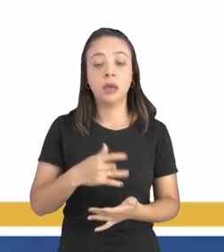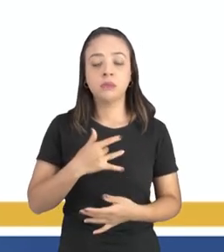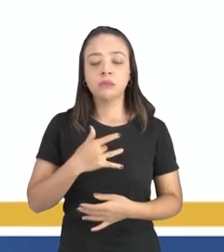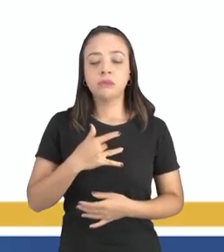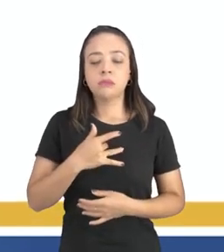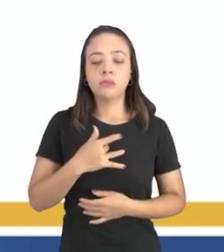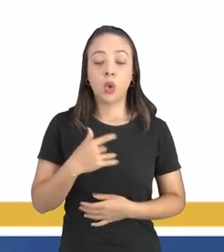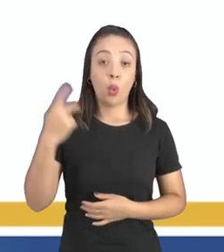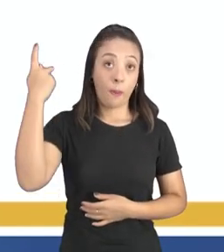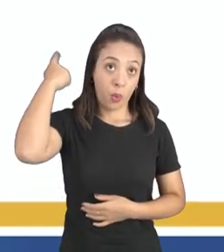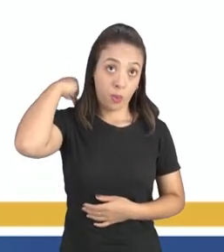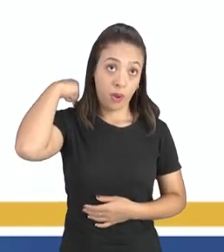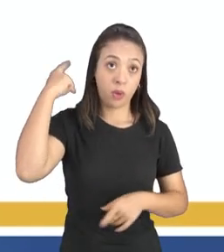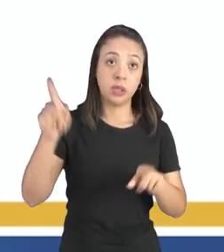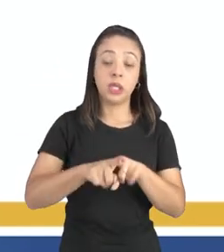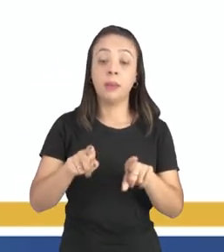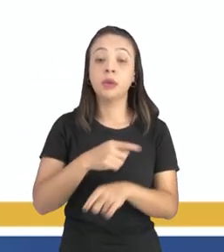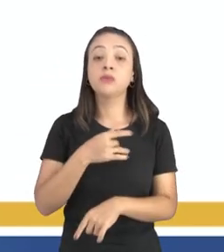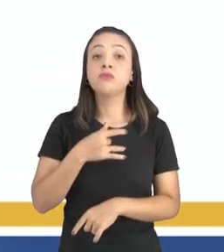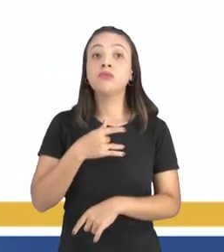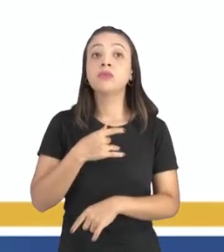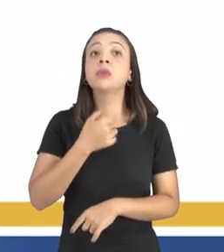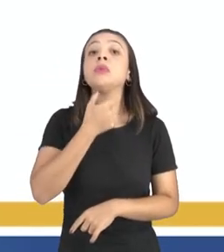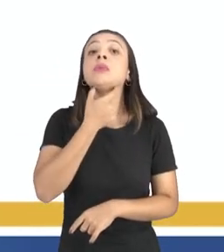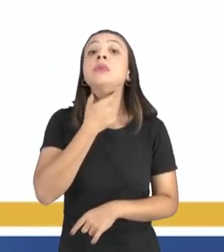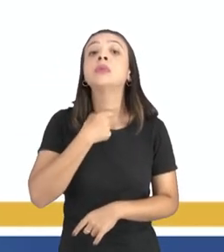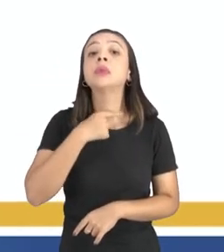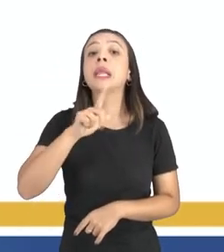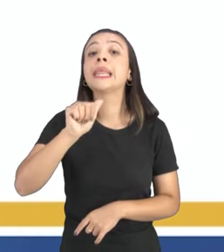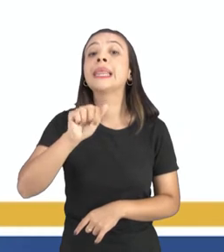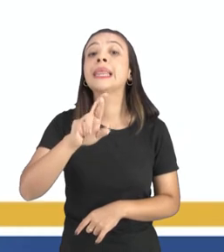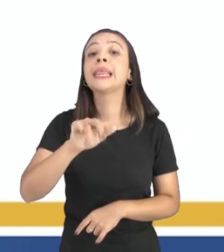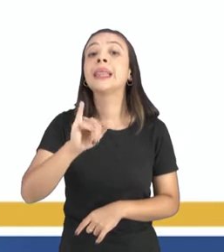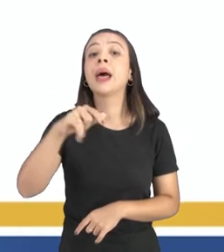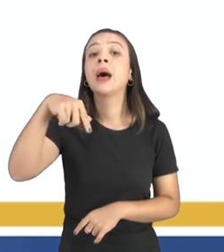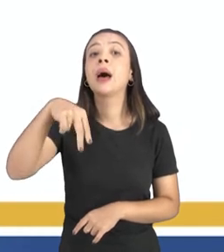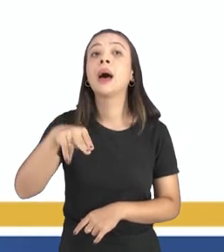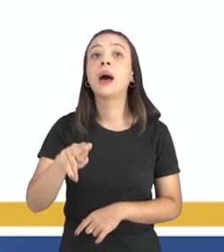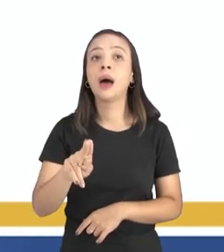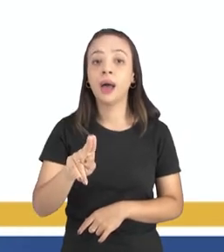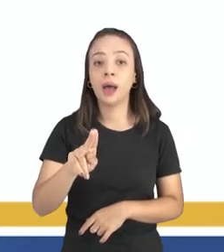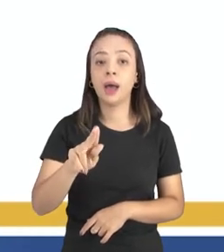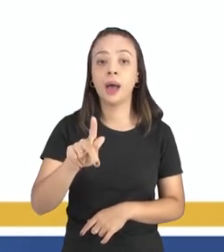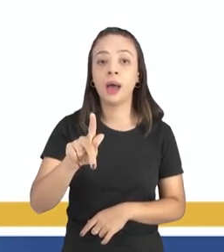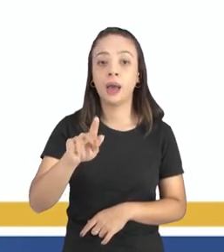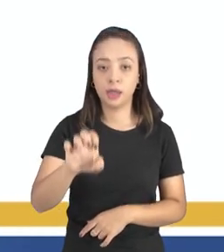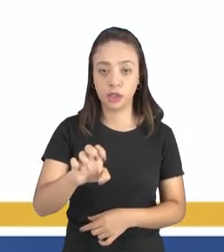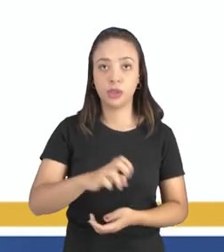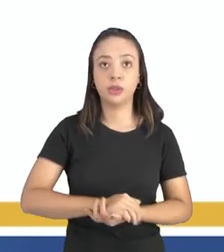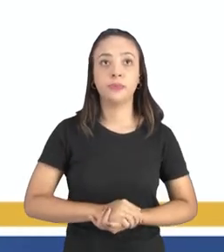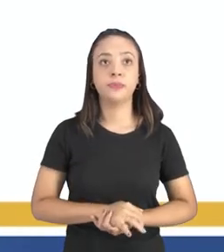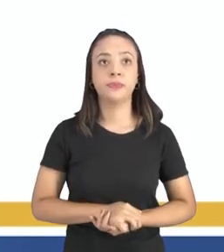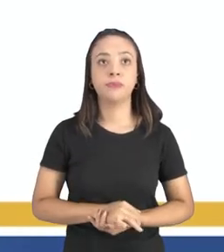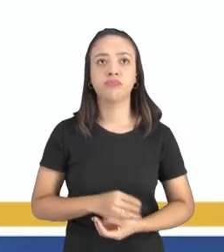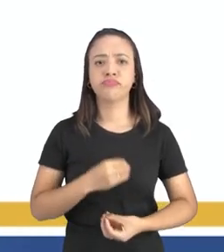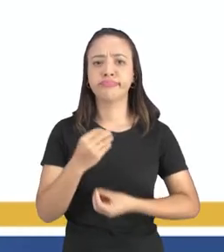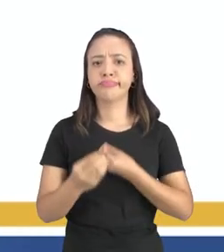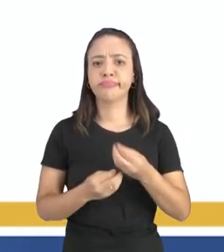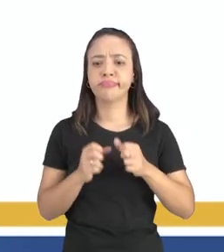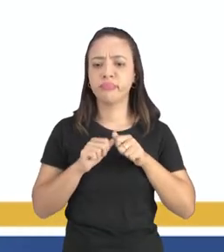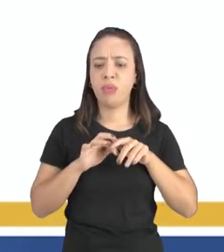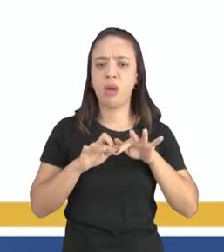pulmonar né oferecendo alto risco de contágio e a propagação da tuberculose